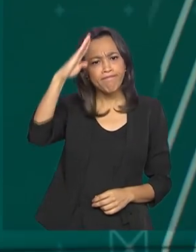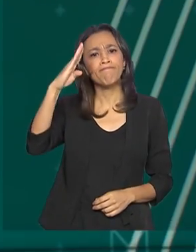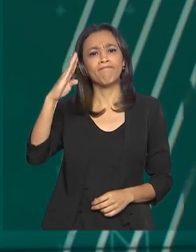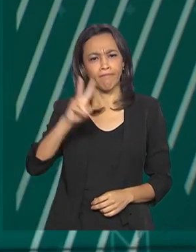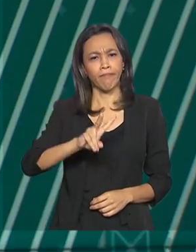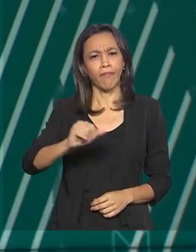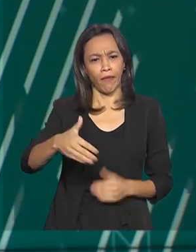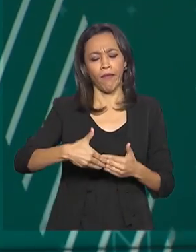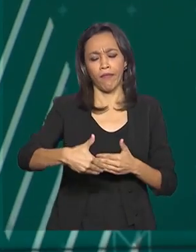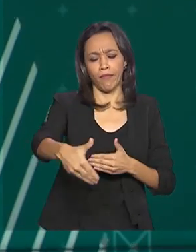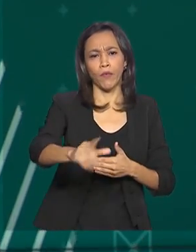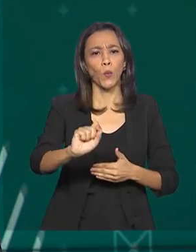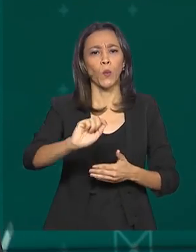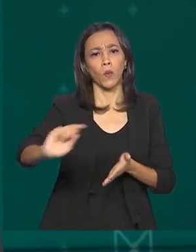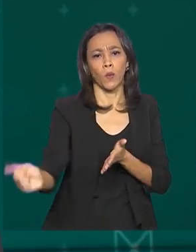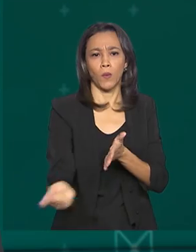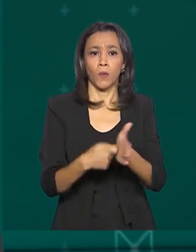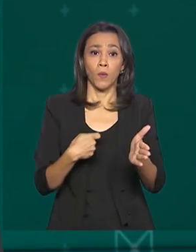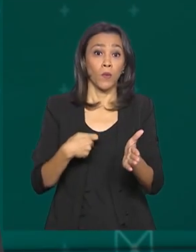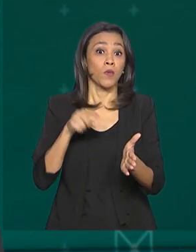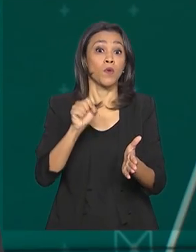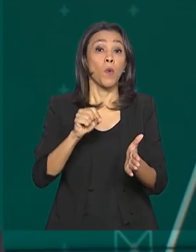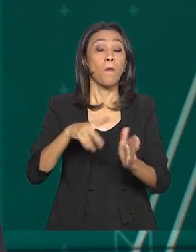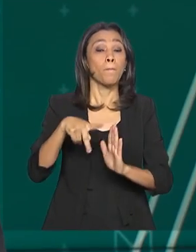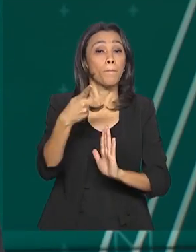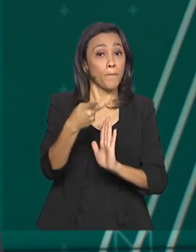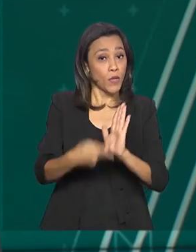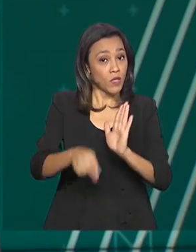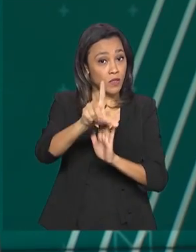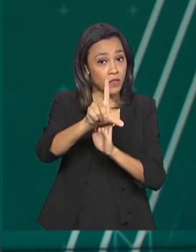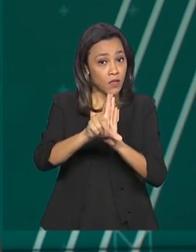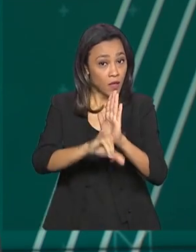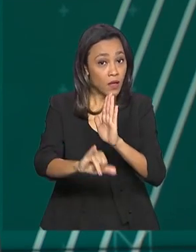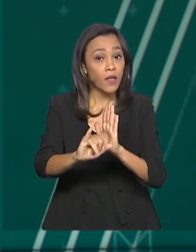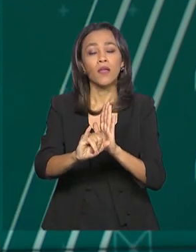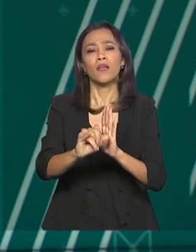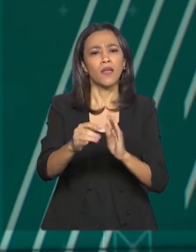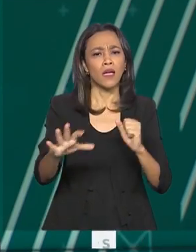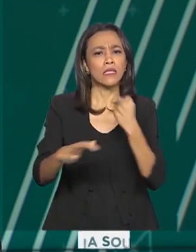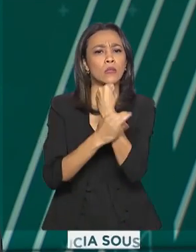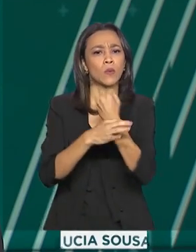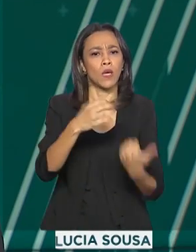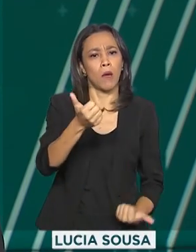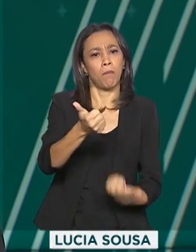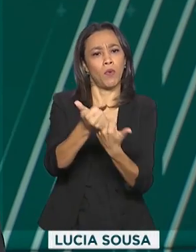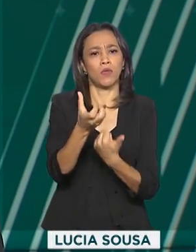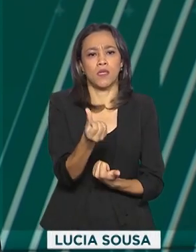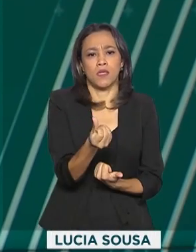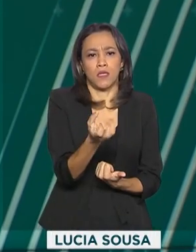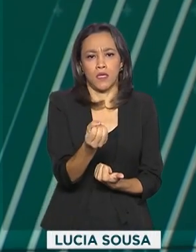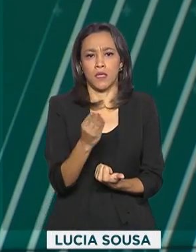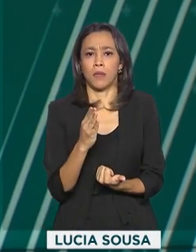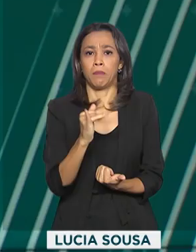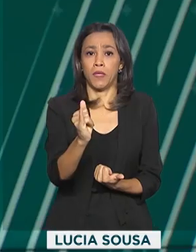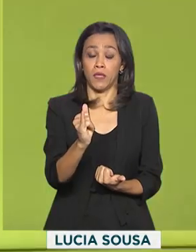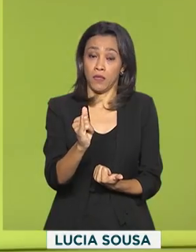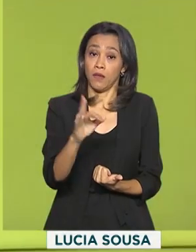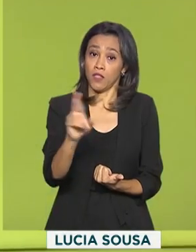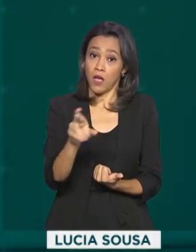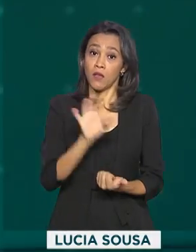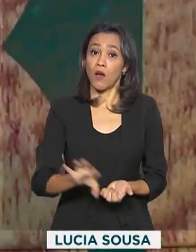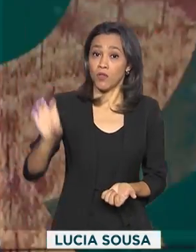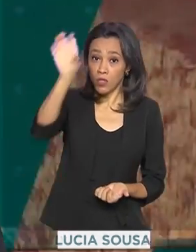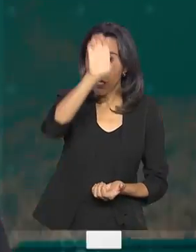deve sancionar nos próximos dias o projeto de lei que garante ajuda de 60 bilhões de reais a estados e